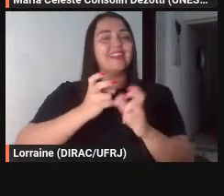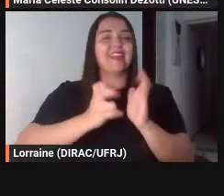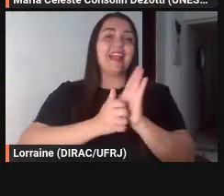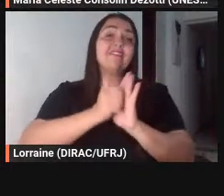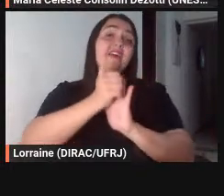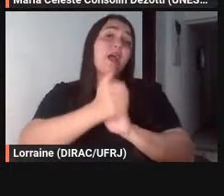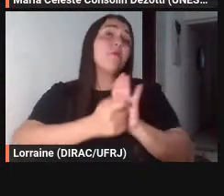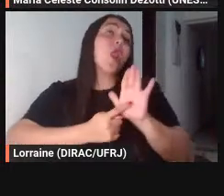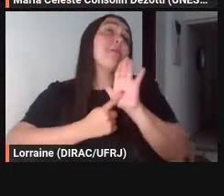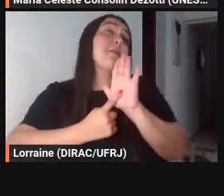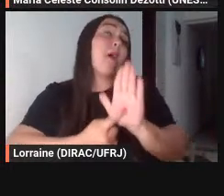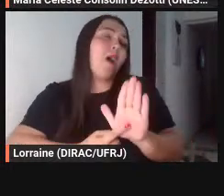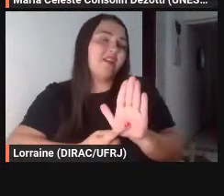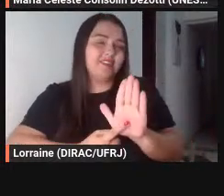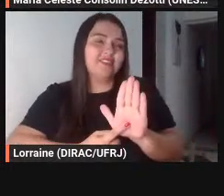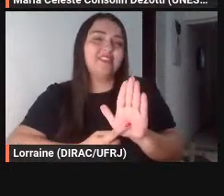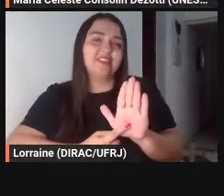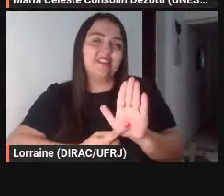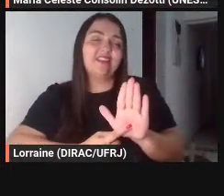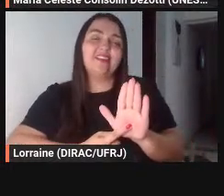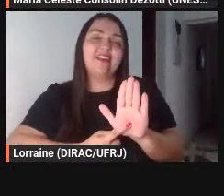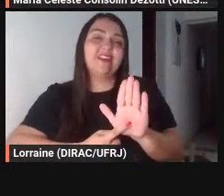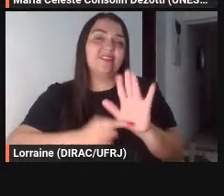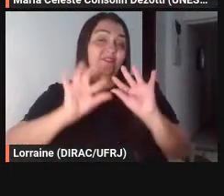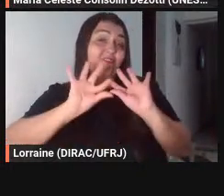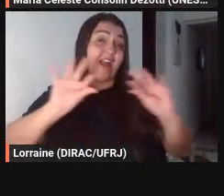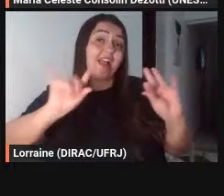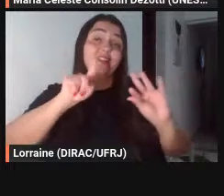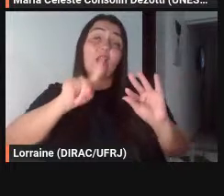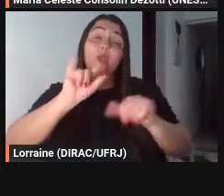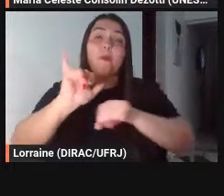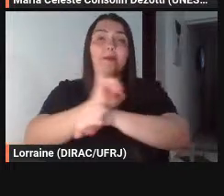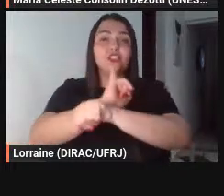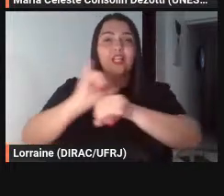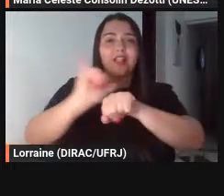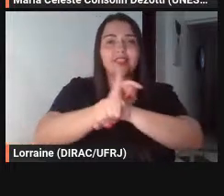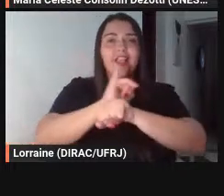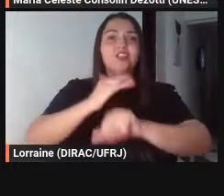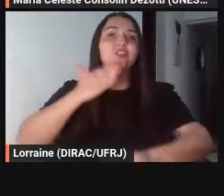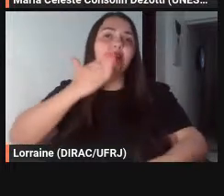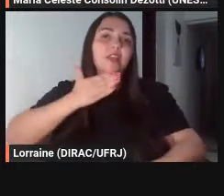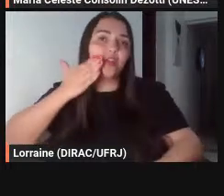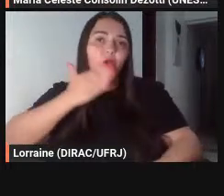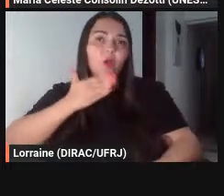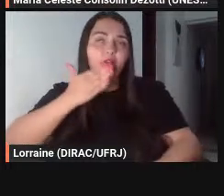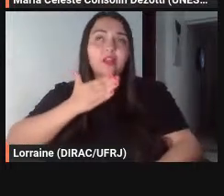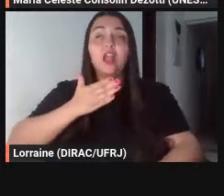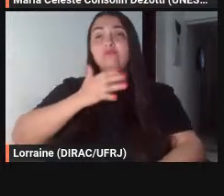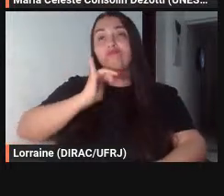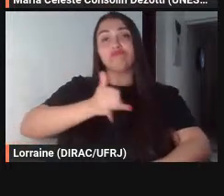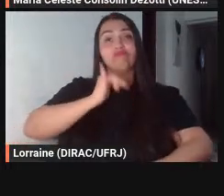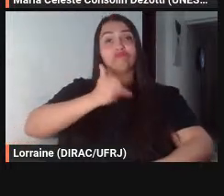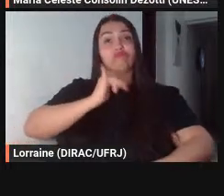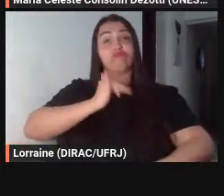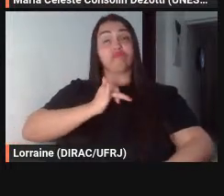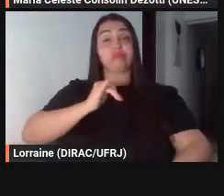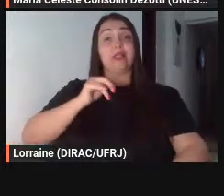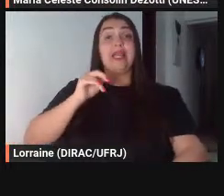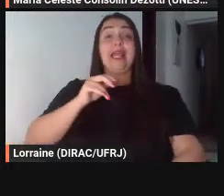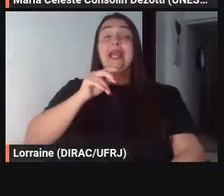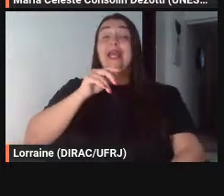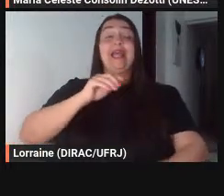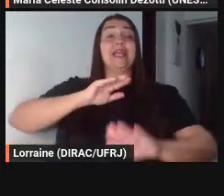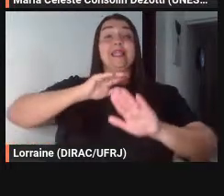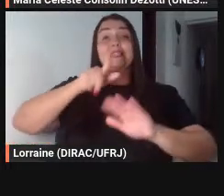mostra é uma estratégia retórica que o narrador usa para se esconder